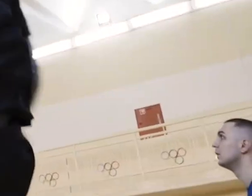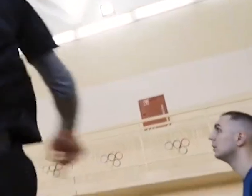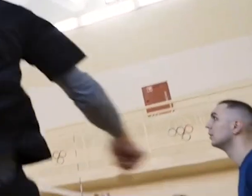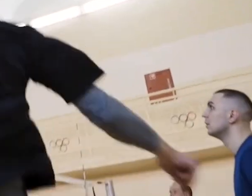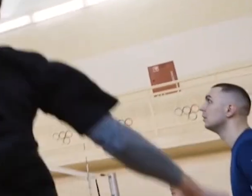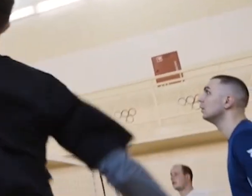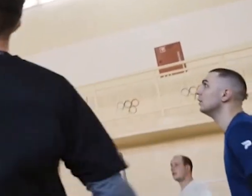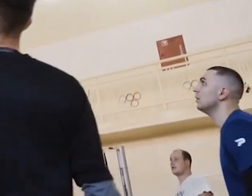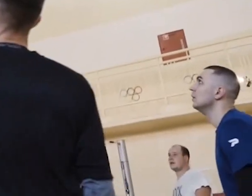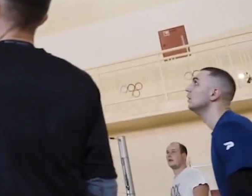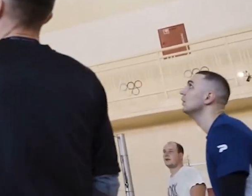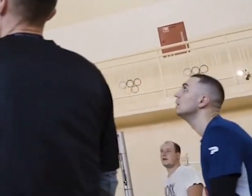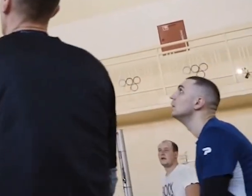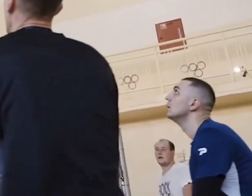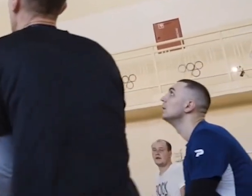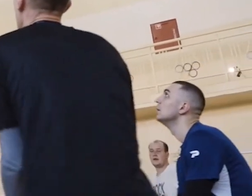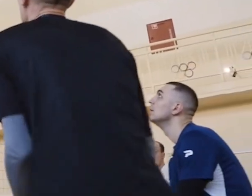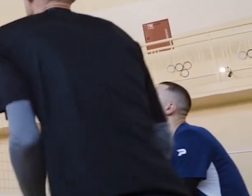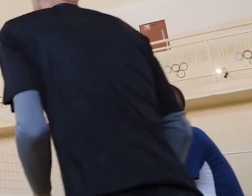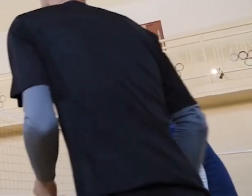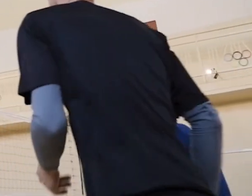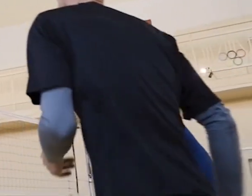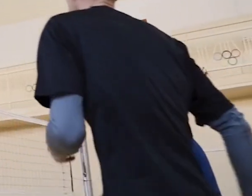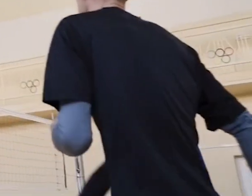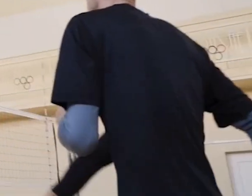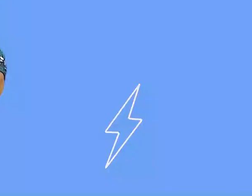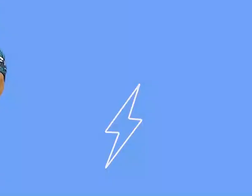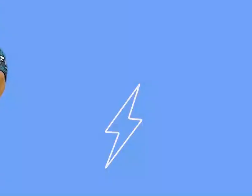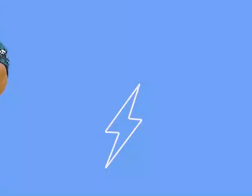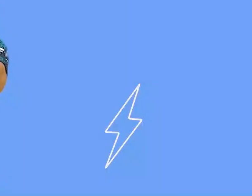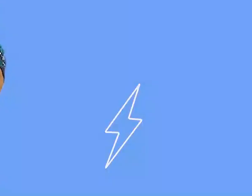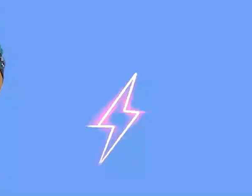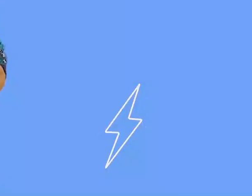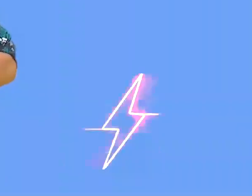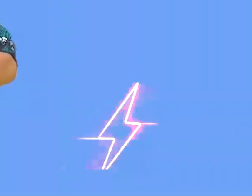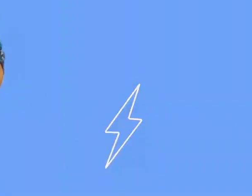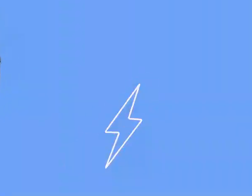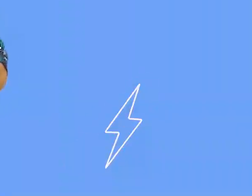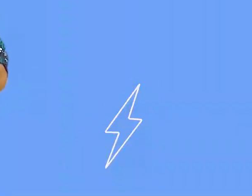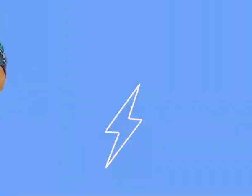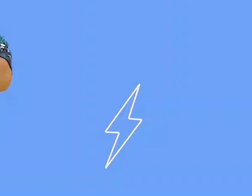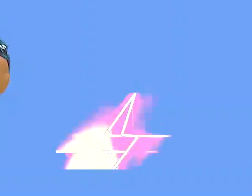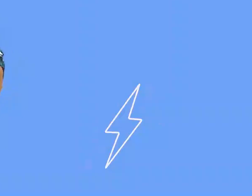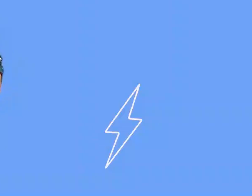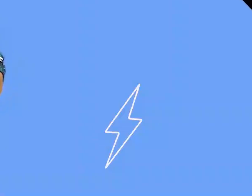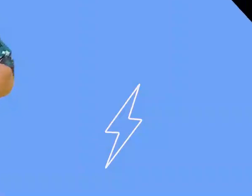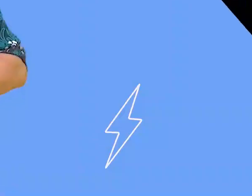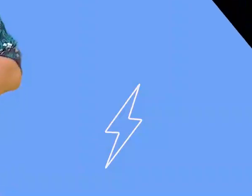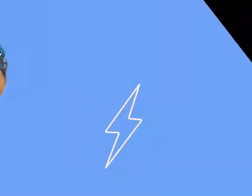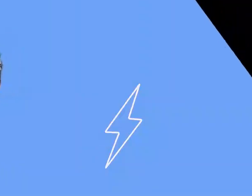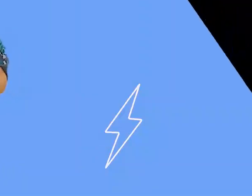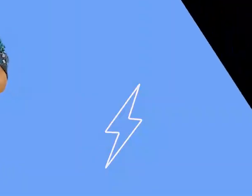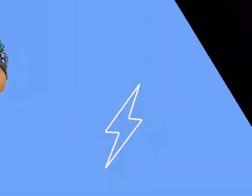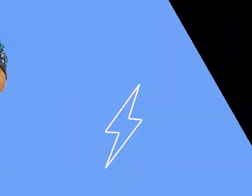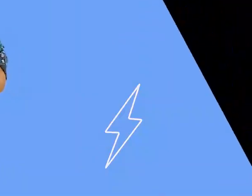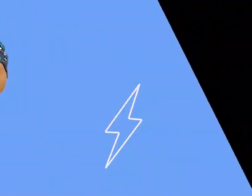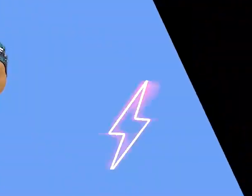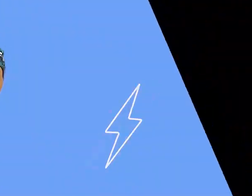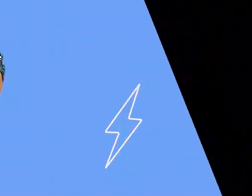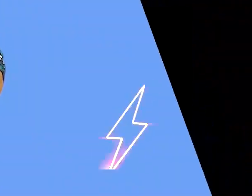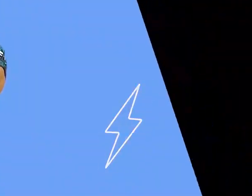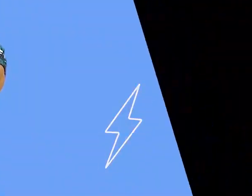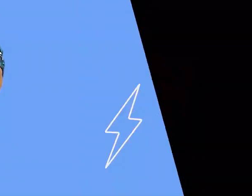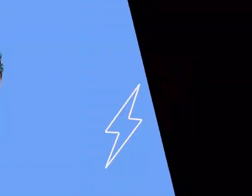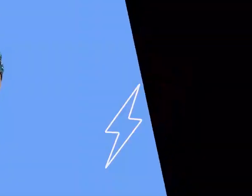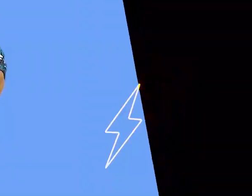realização de jogos nas aulas de educação física, por exemplo, além de aprimorar nos alunos a capacidade